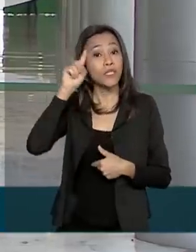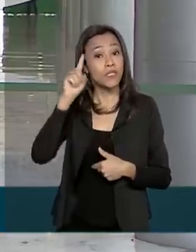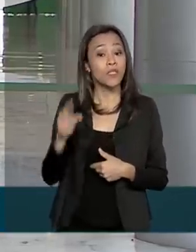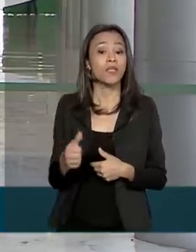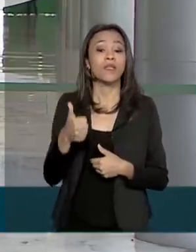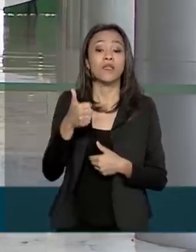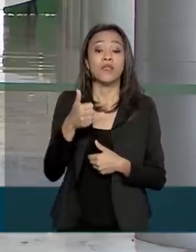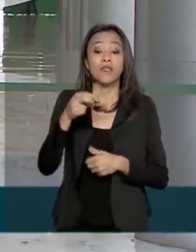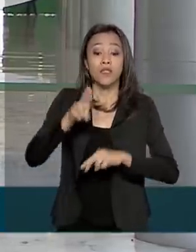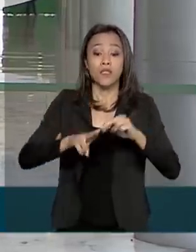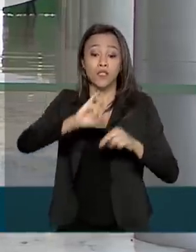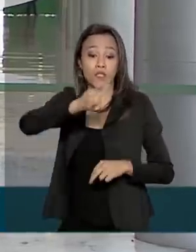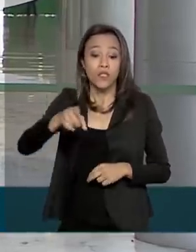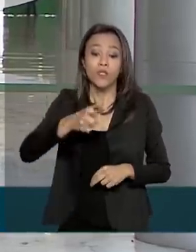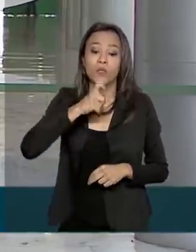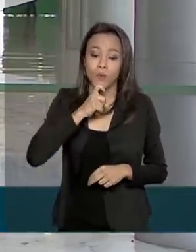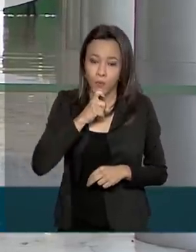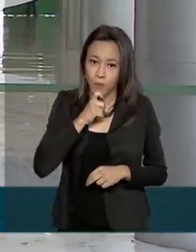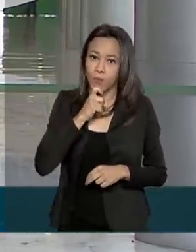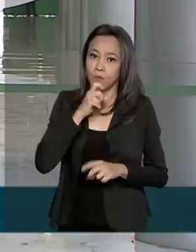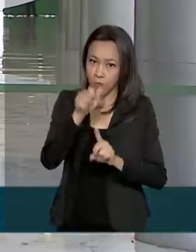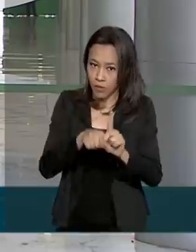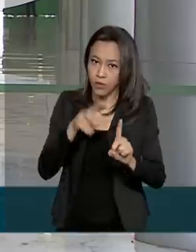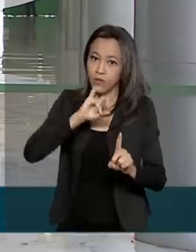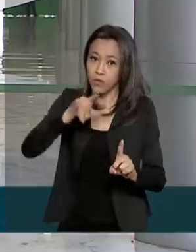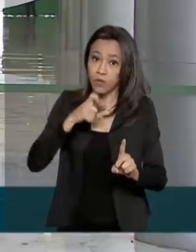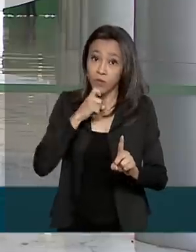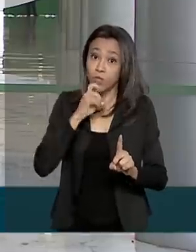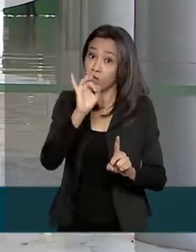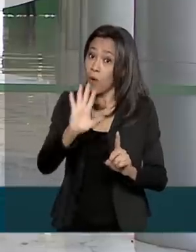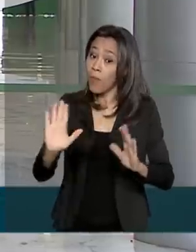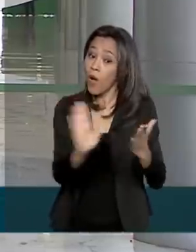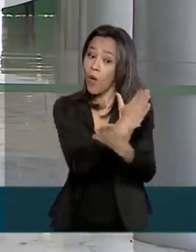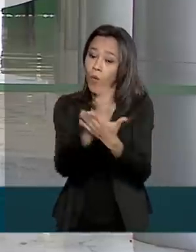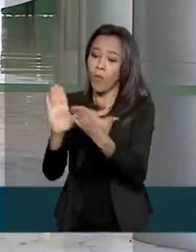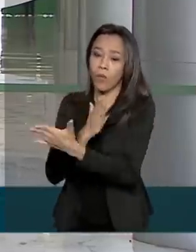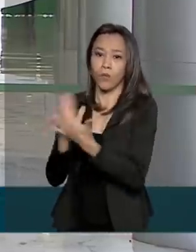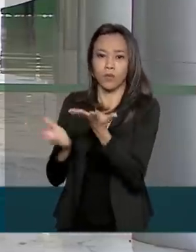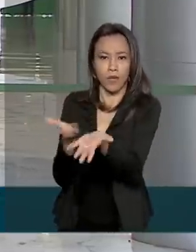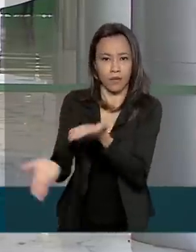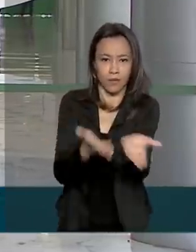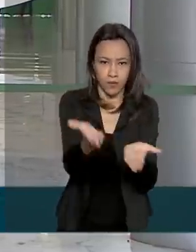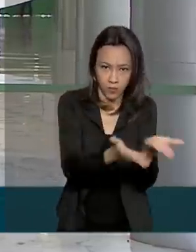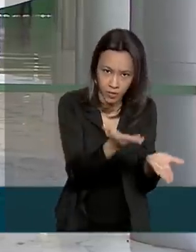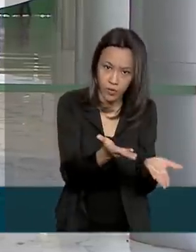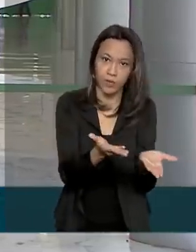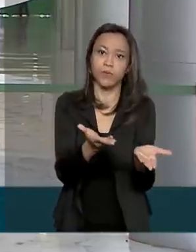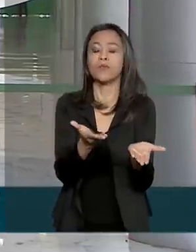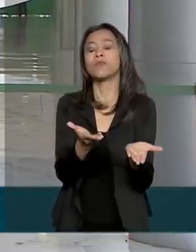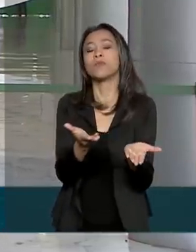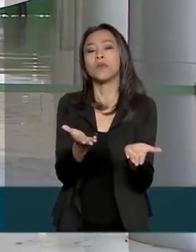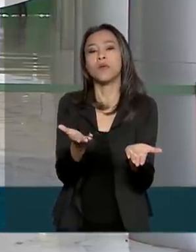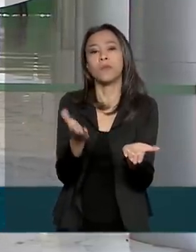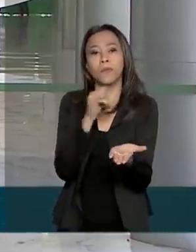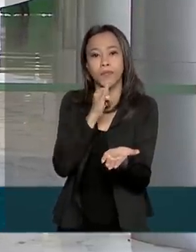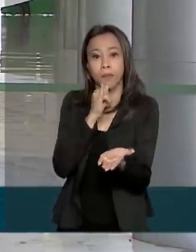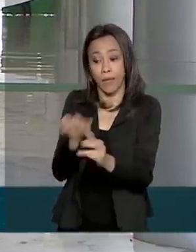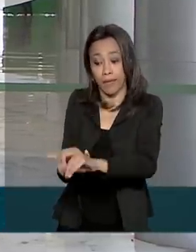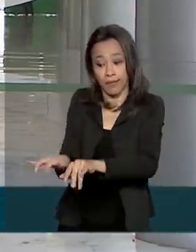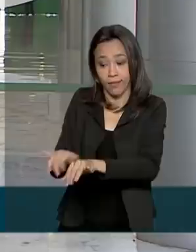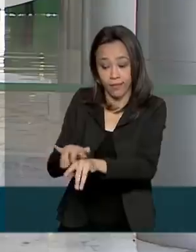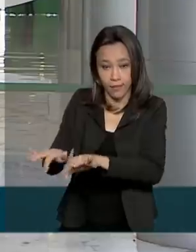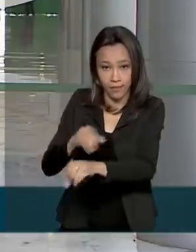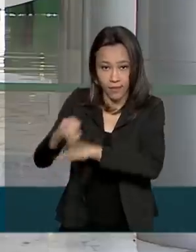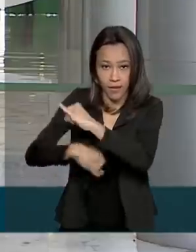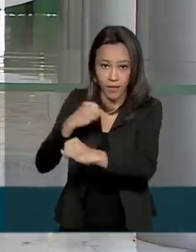julho. Mas atenção, só vale para alguns atendimentos, porque o atendimento nos canais pela internet e